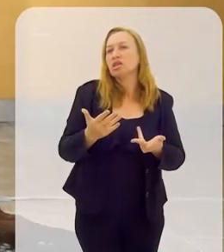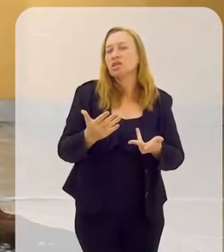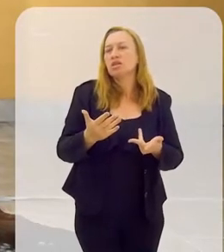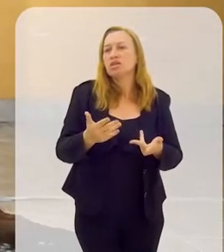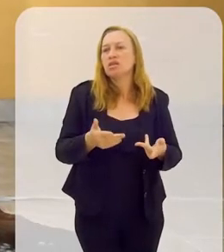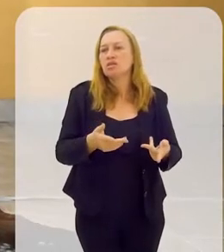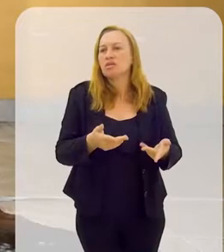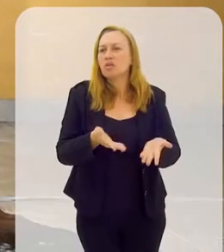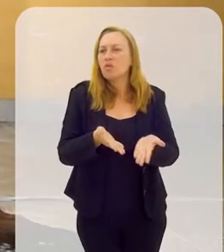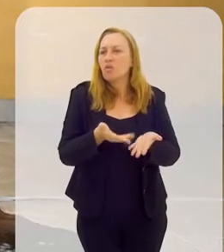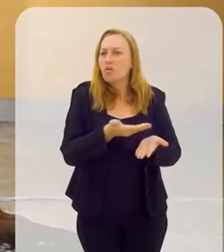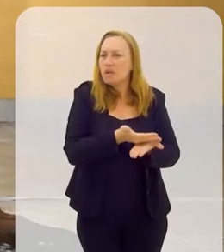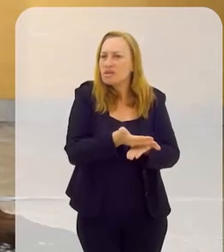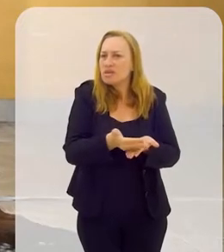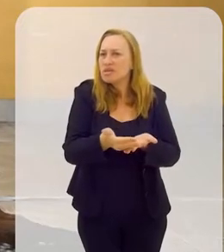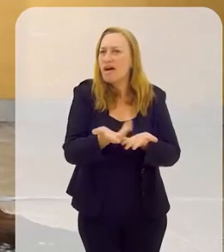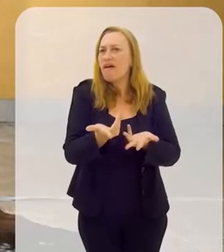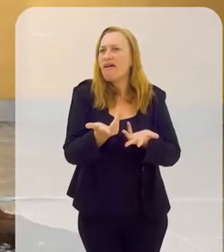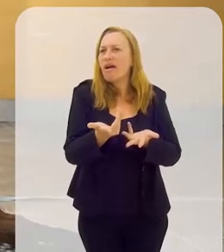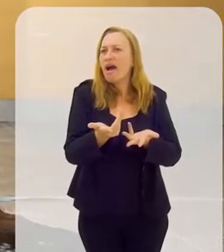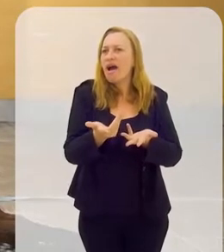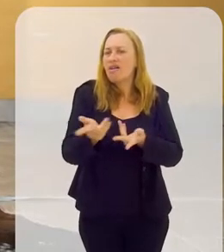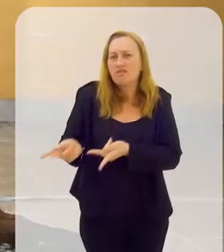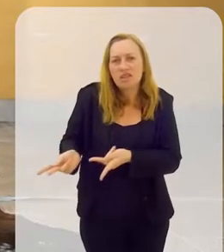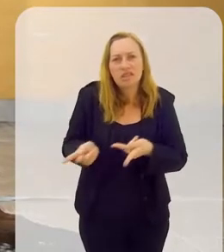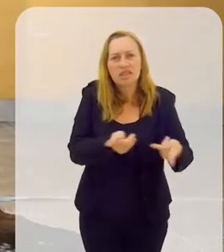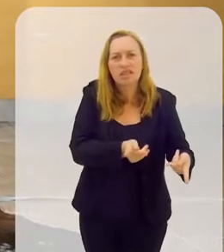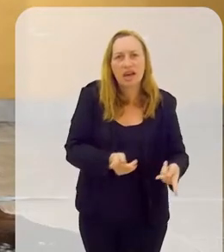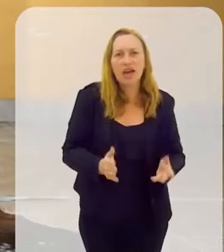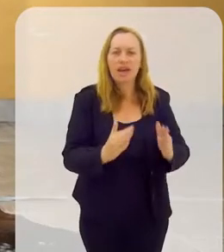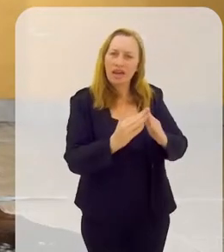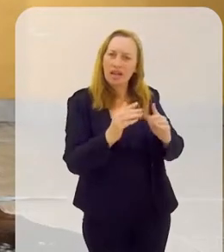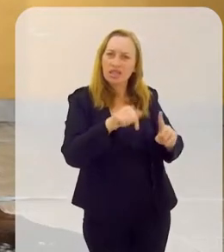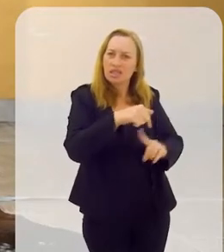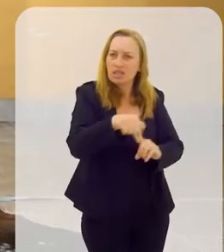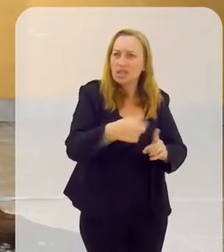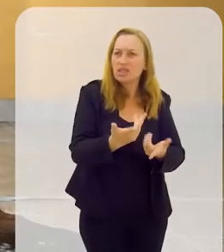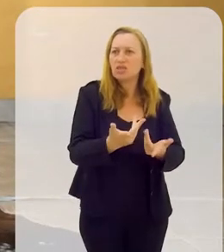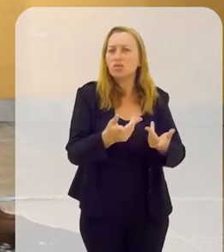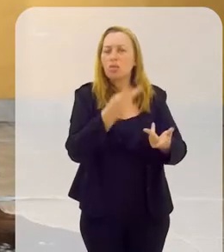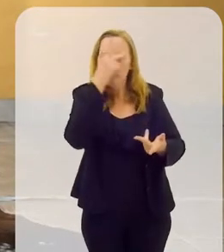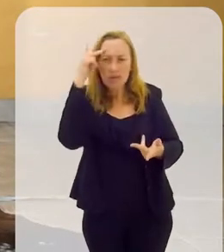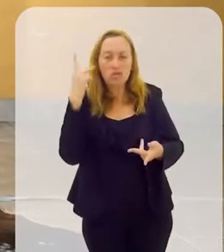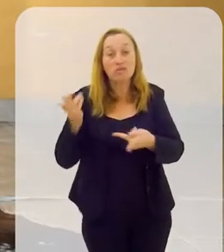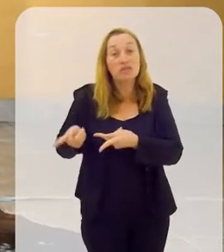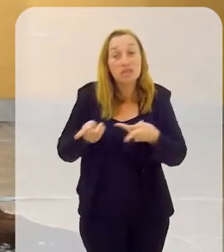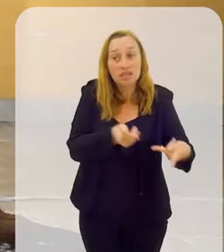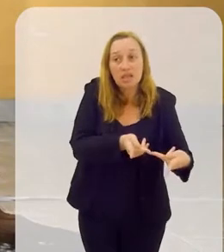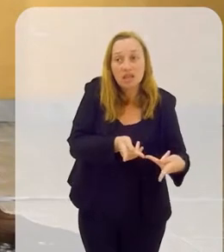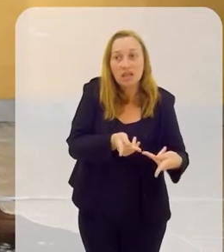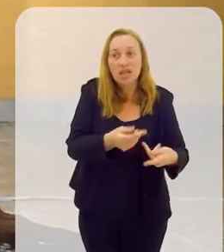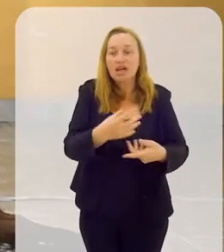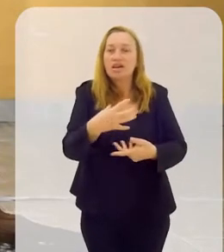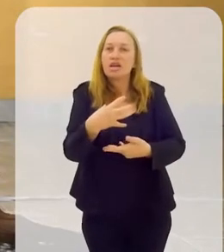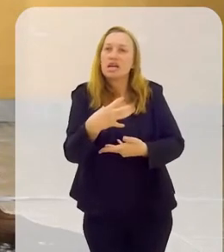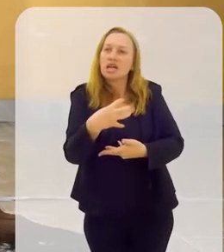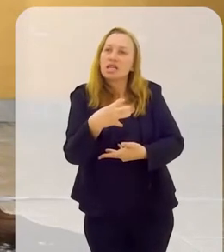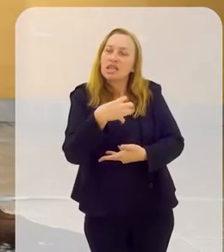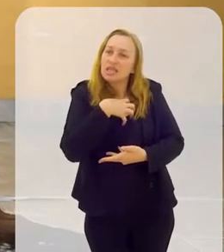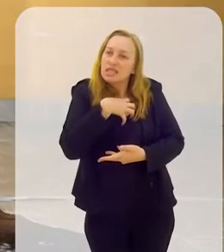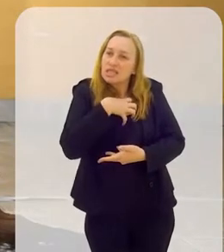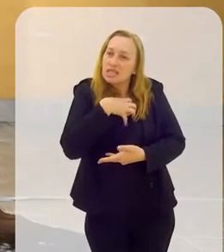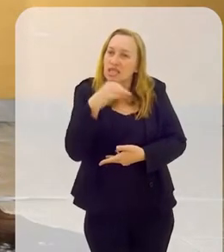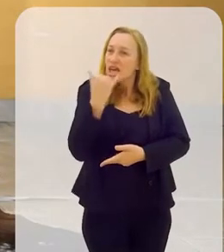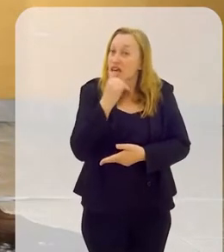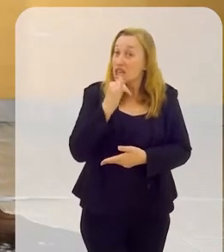alguma coisa, e dali ela passar, de repente, a frequentar a casa de santo, como visitante. Porque aí ela se sente,